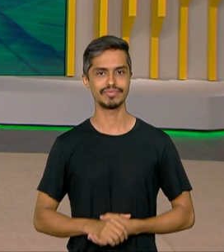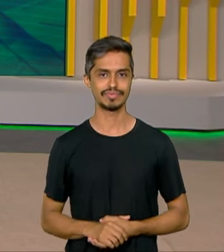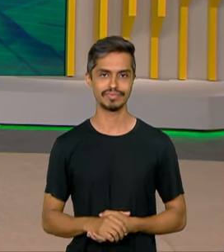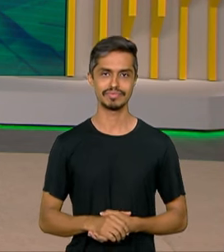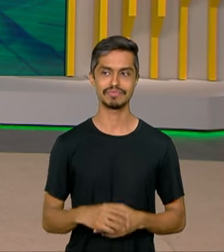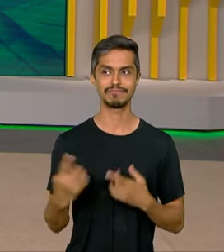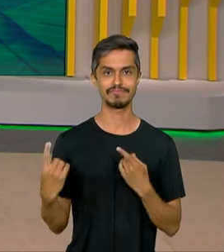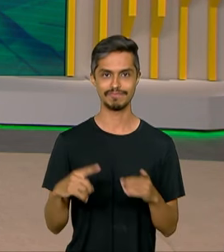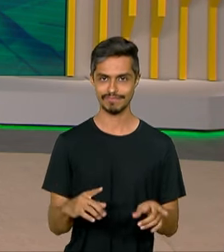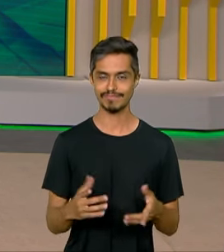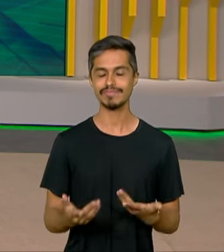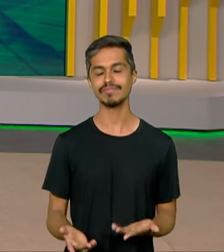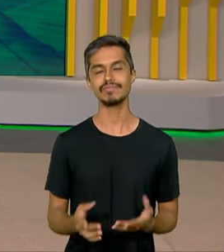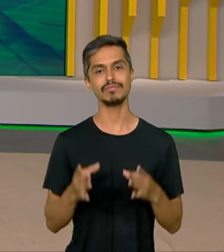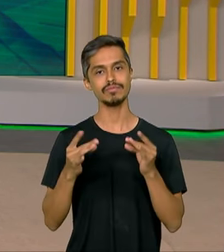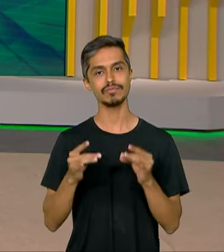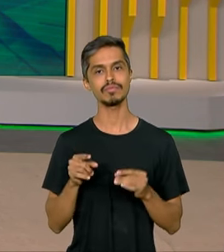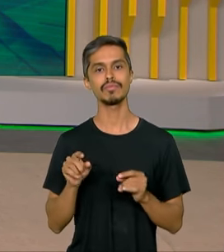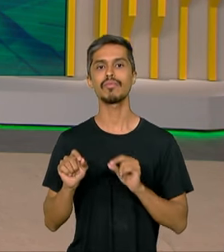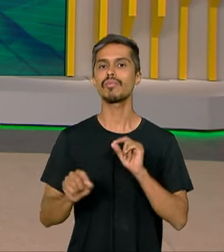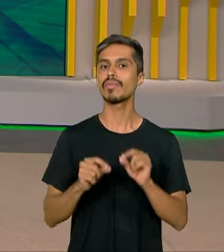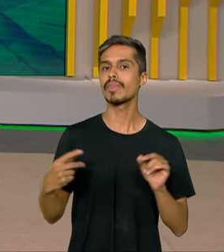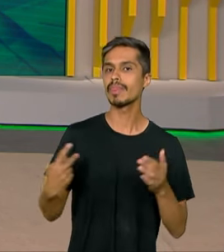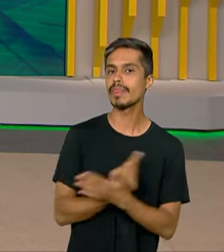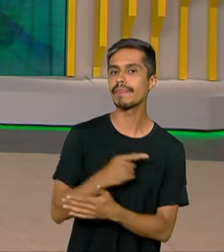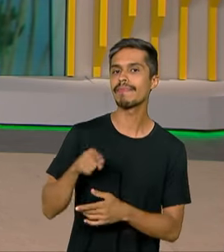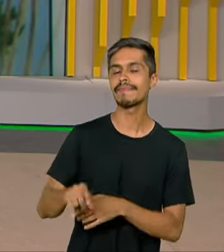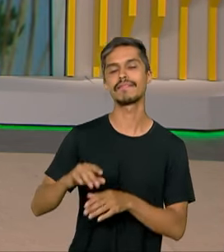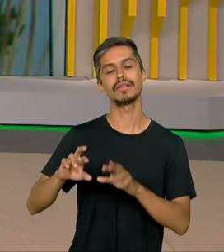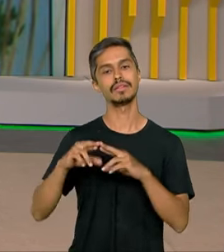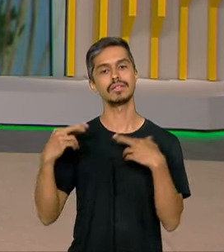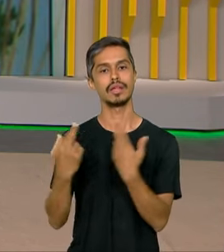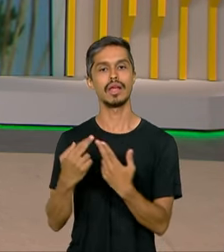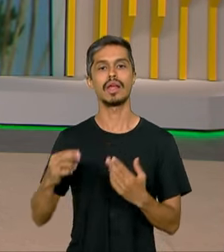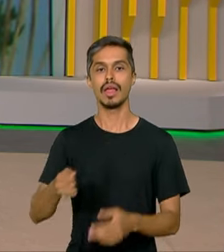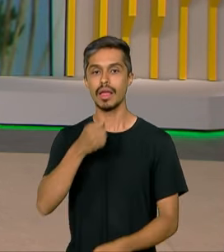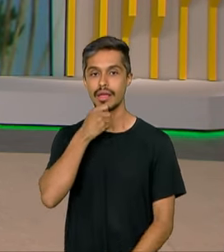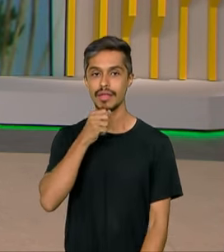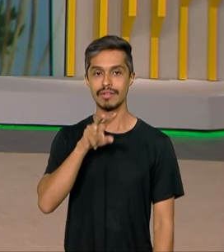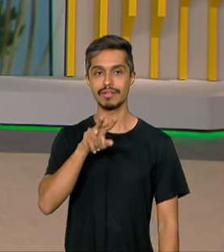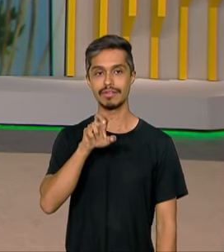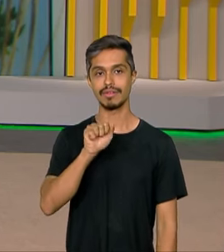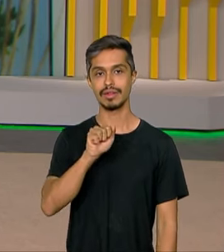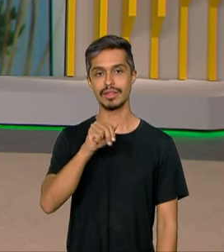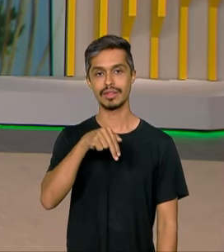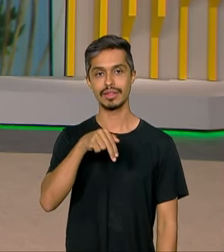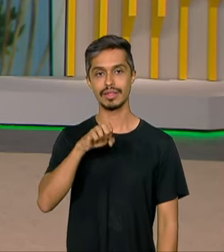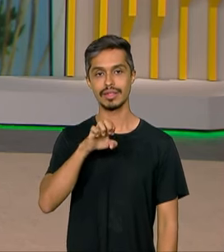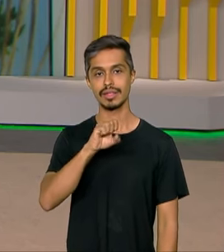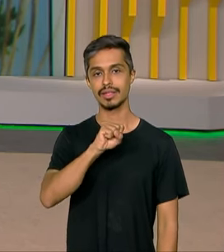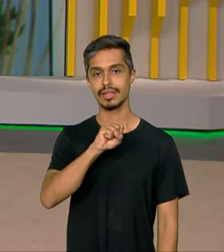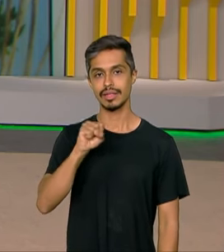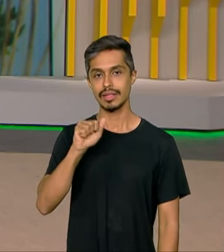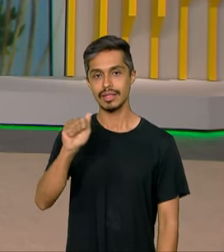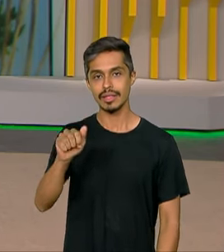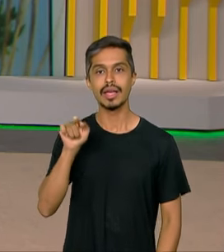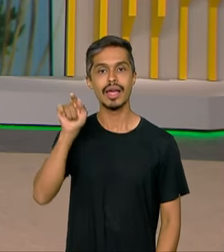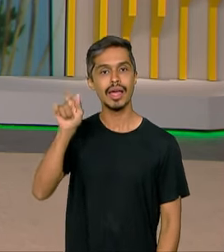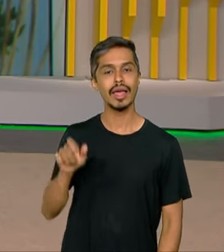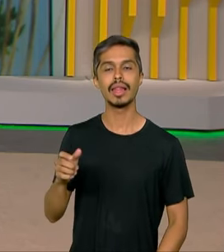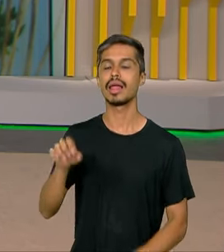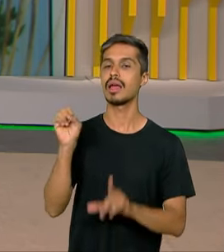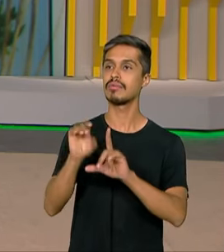Quem tem os detalhes sobre a expectativa dessa reunião é a repórter Vanessa Casalino, que fala com a gente agora ao vivo,